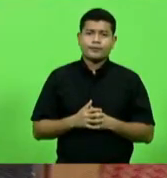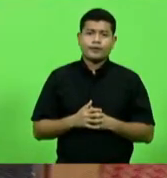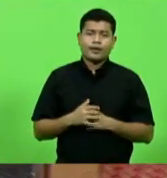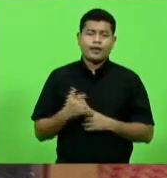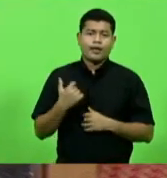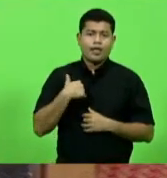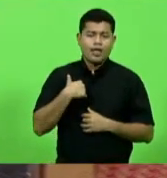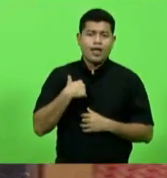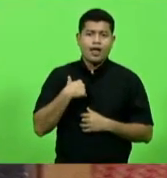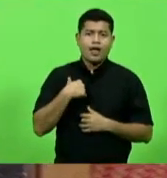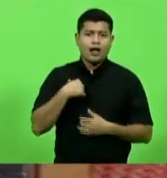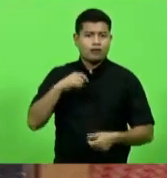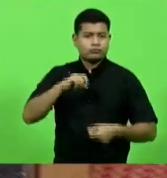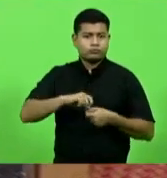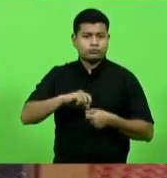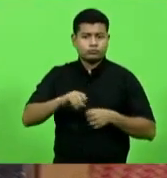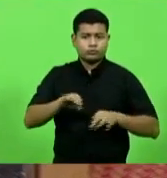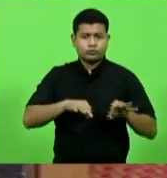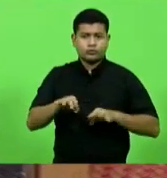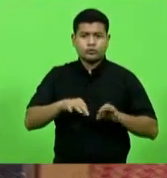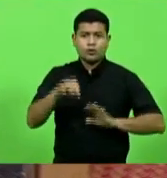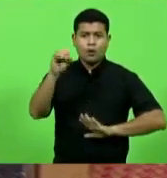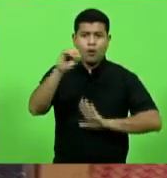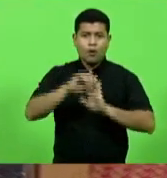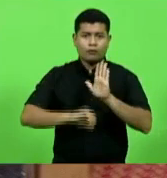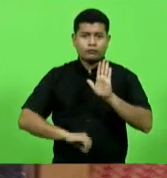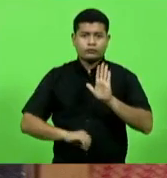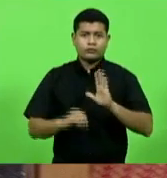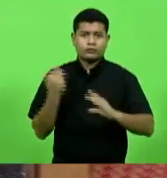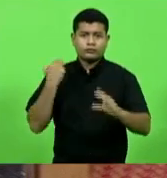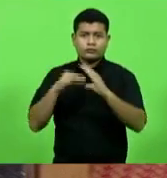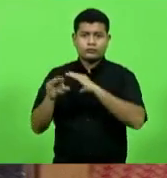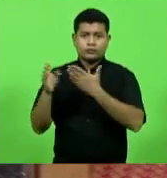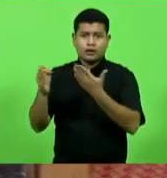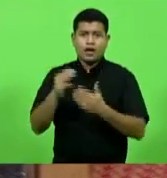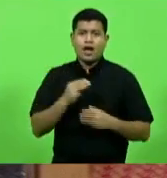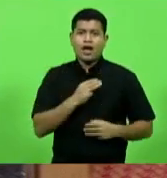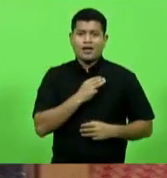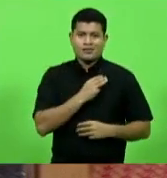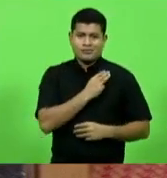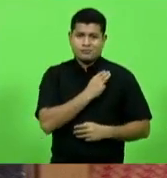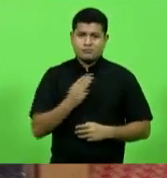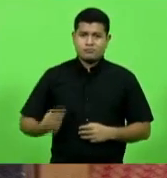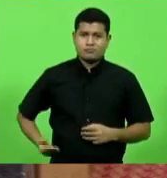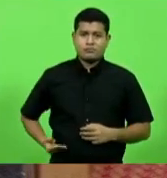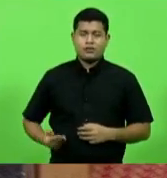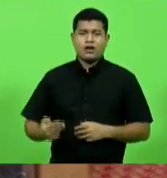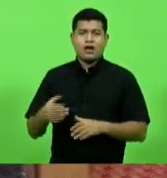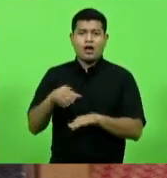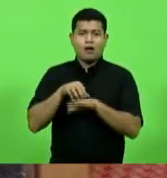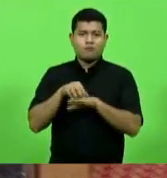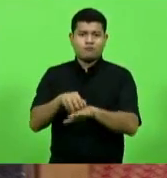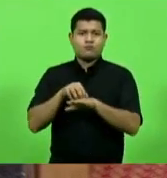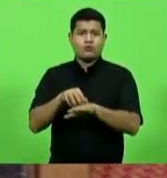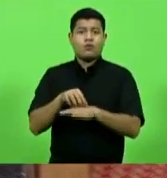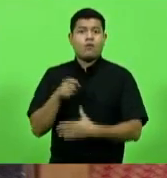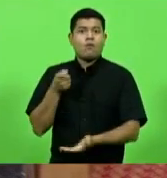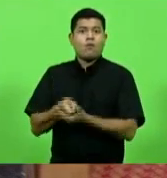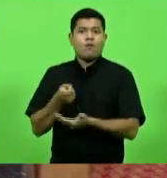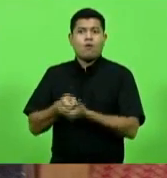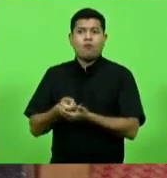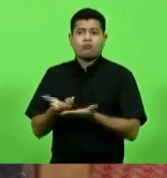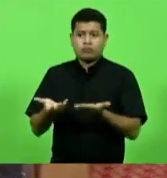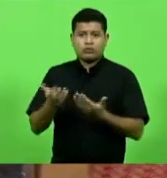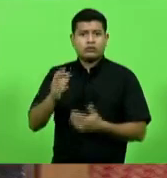fiz um ofício ao ministro dos transportes cobrando uma solução para a